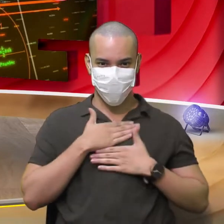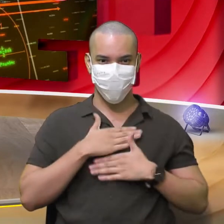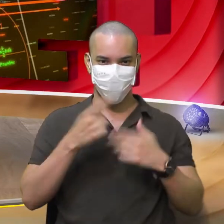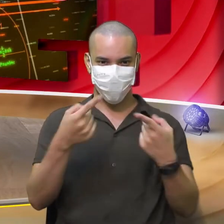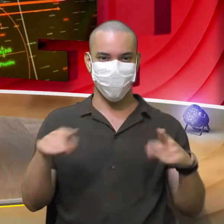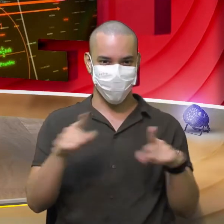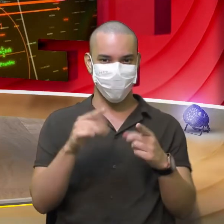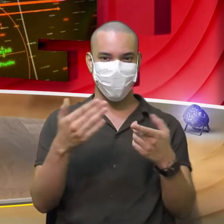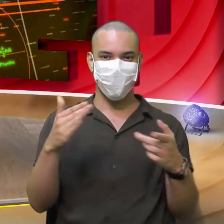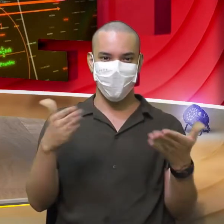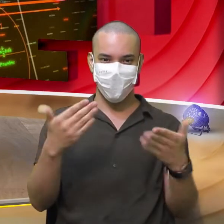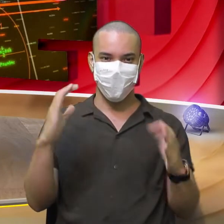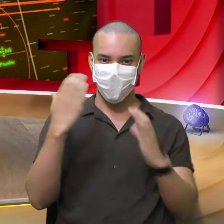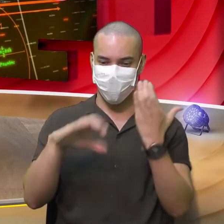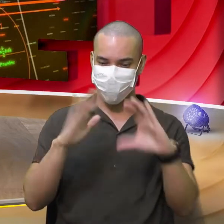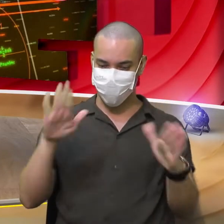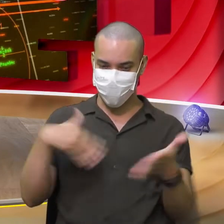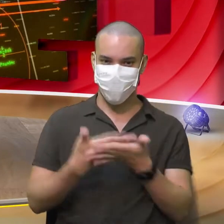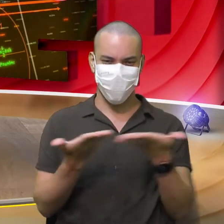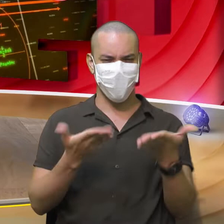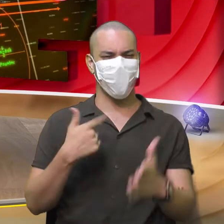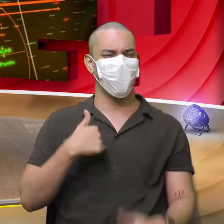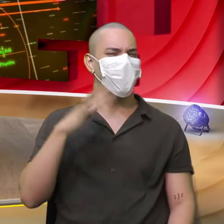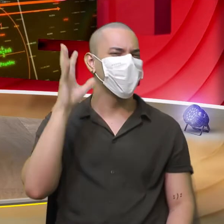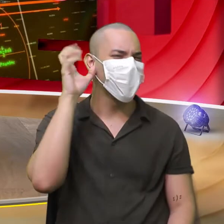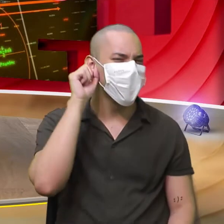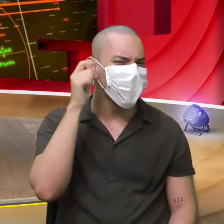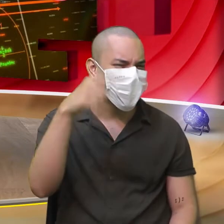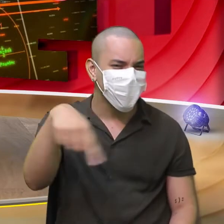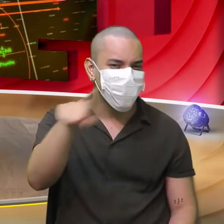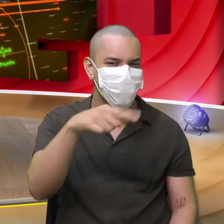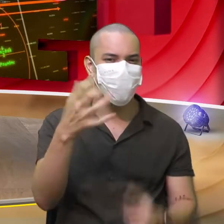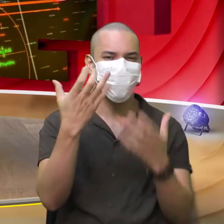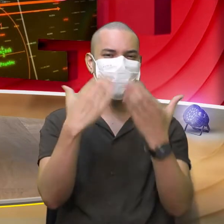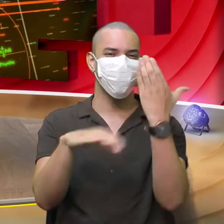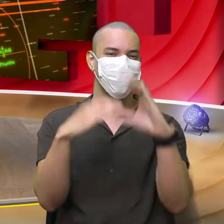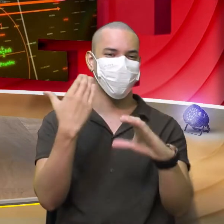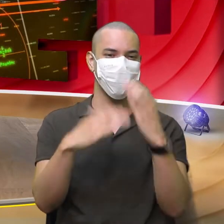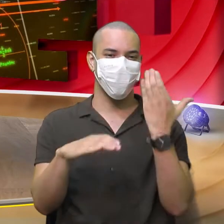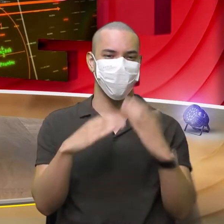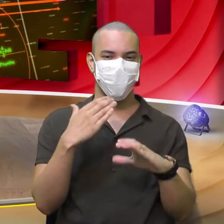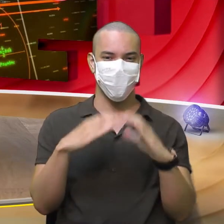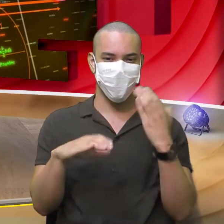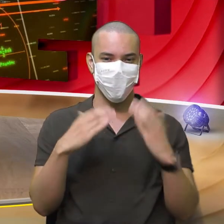até agora, professor Maurício Estão cantando, que eu estou ouvindo Estou ouvindo daqui que eles estão cantando Deixa